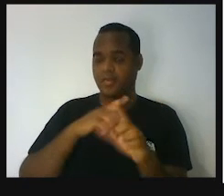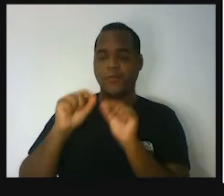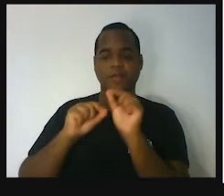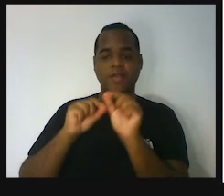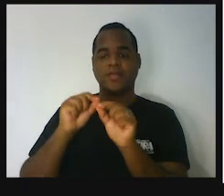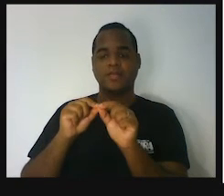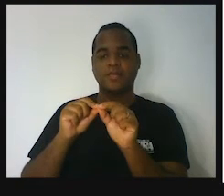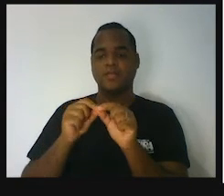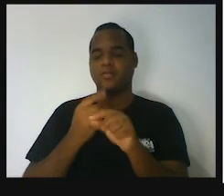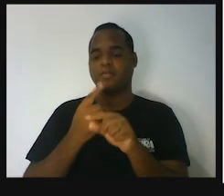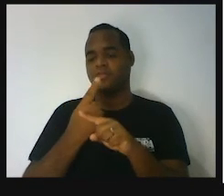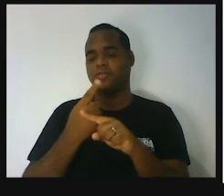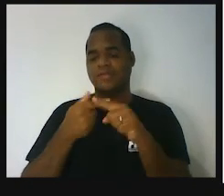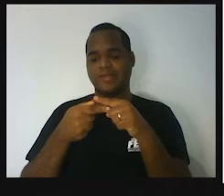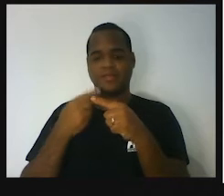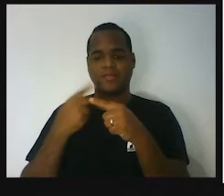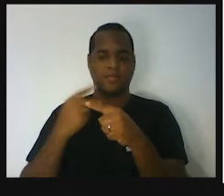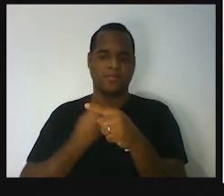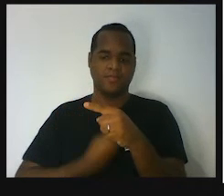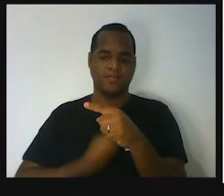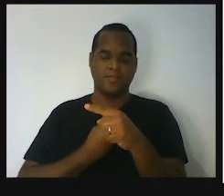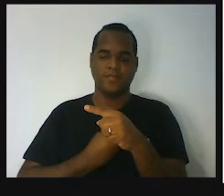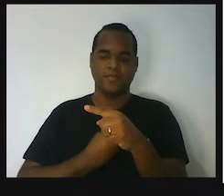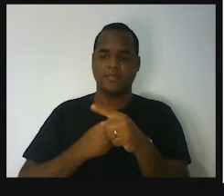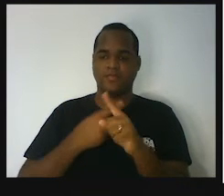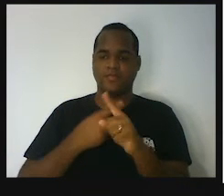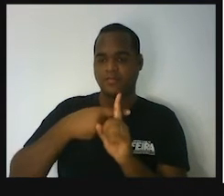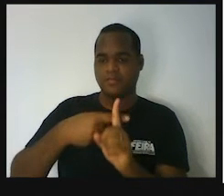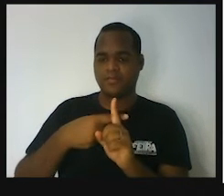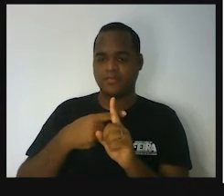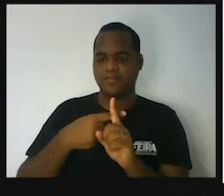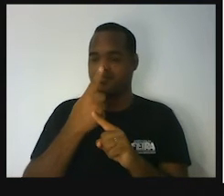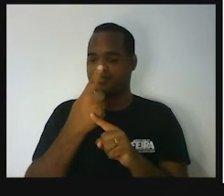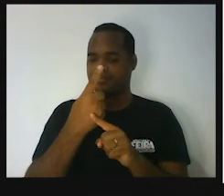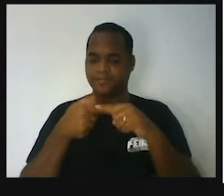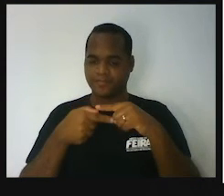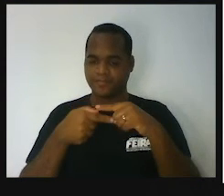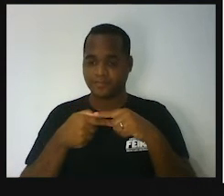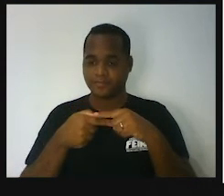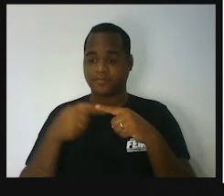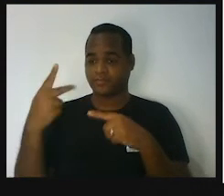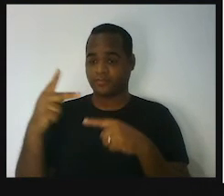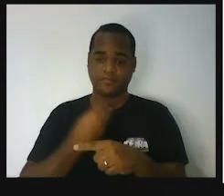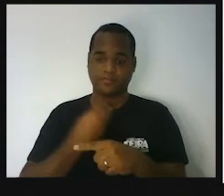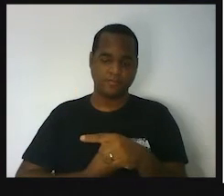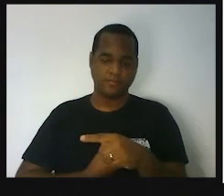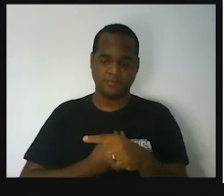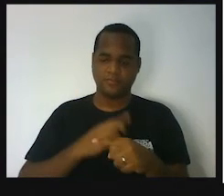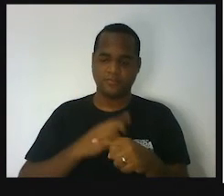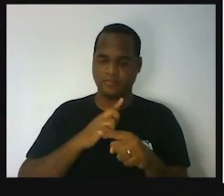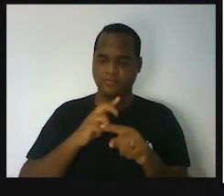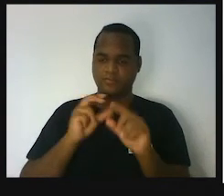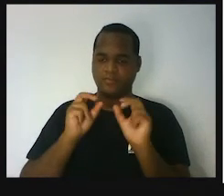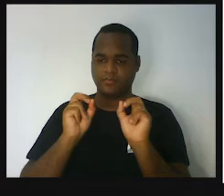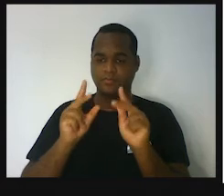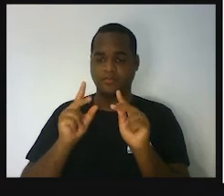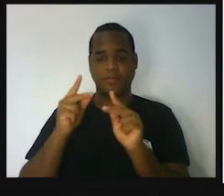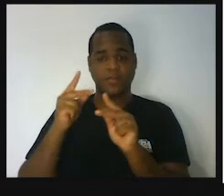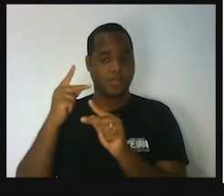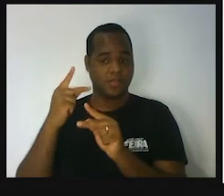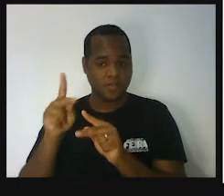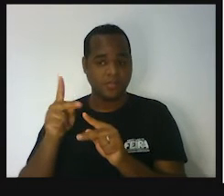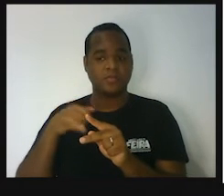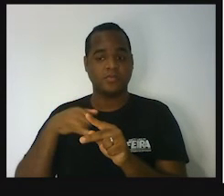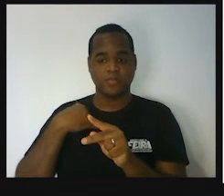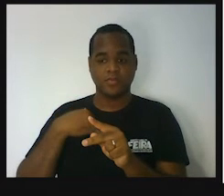sétimo da sua vida. Então, mais um sétimo da vida dele, né? Da idade que ele morreu.